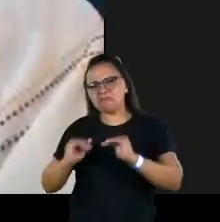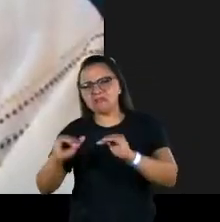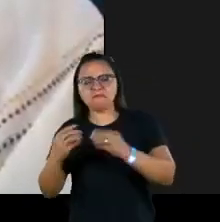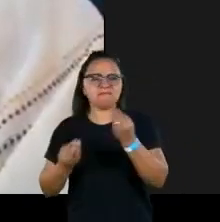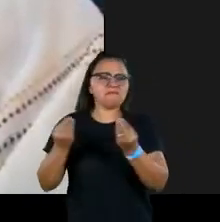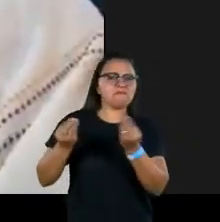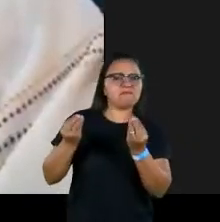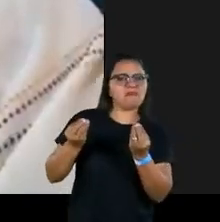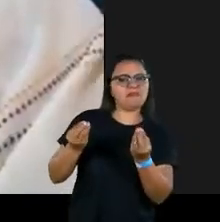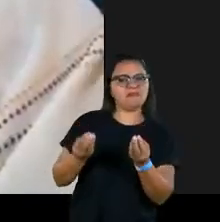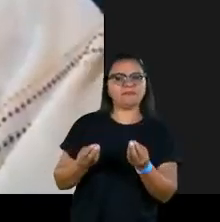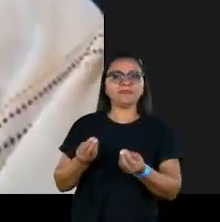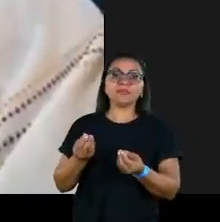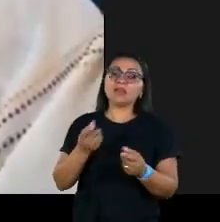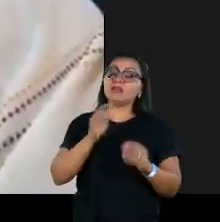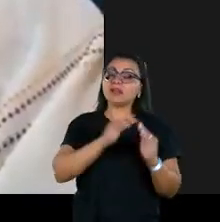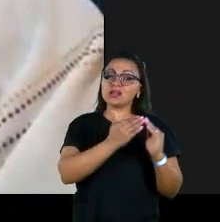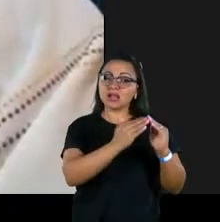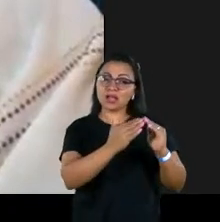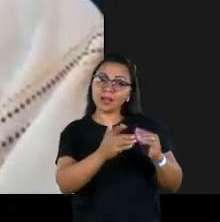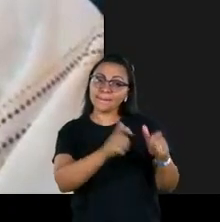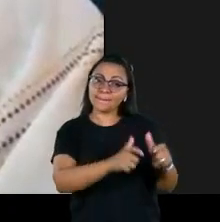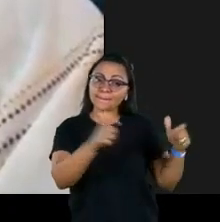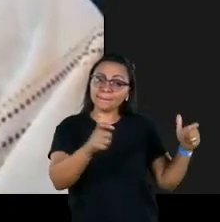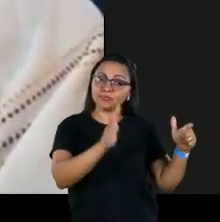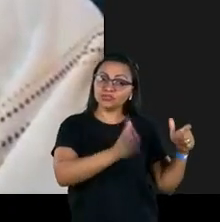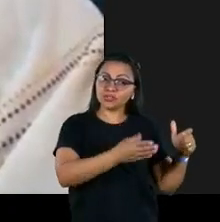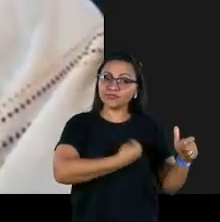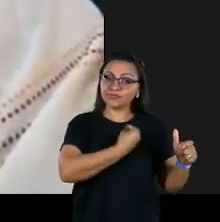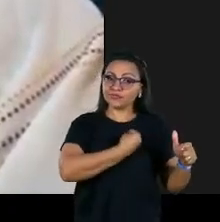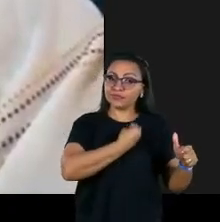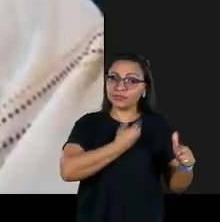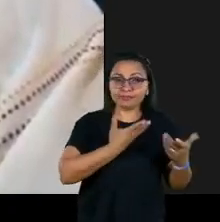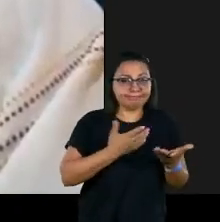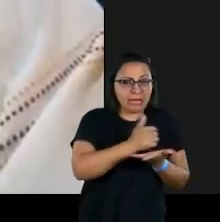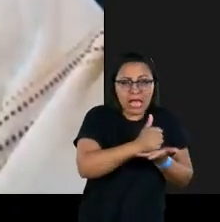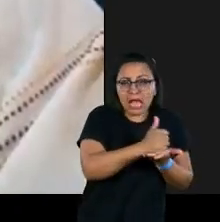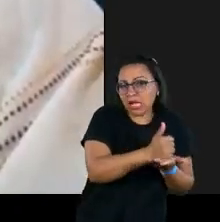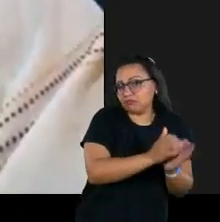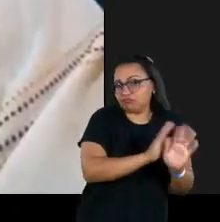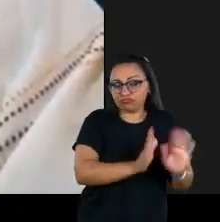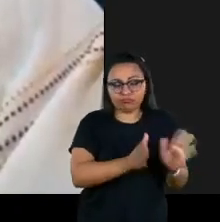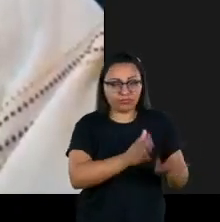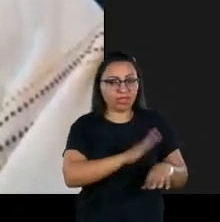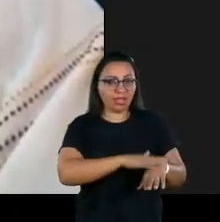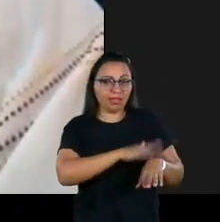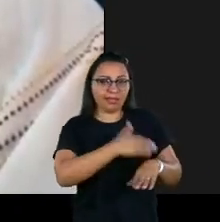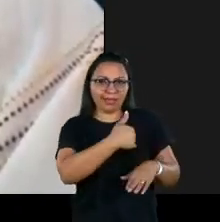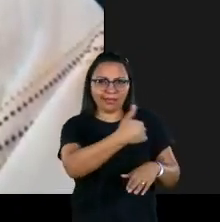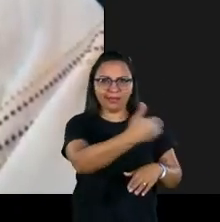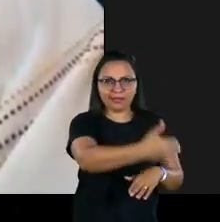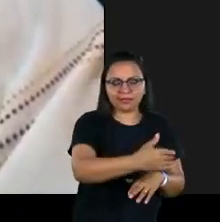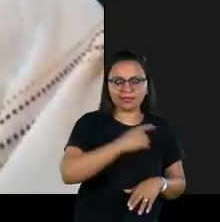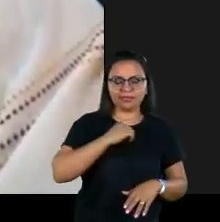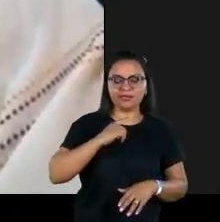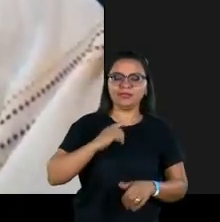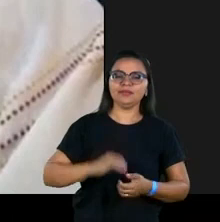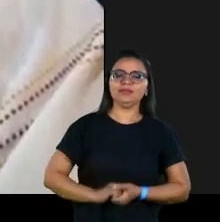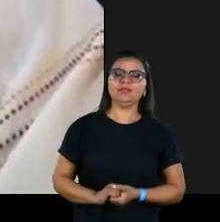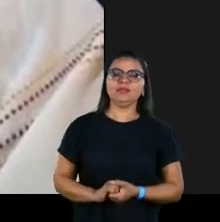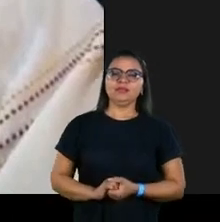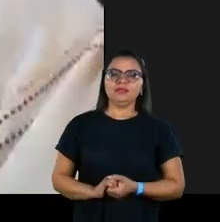se o estado é mínimo. Nas favelas, a maioria da população já vive em estado mínimo há muito tempo. Você tem ali